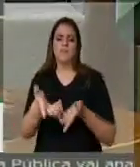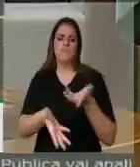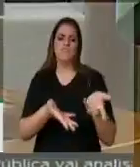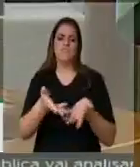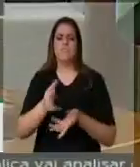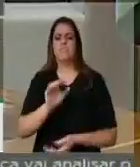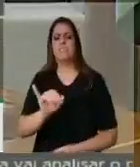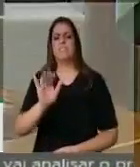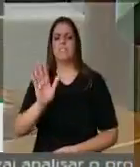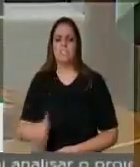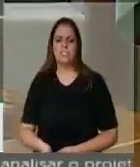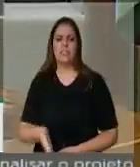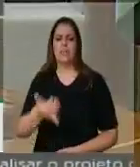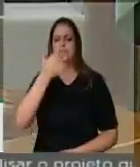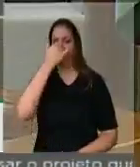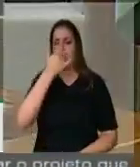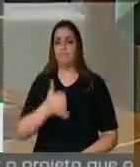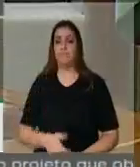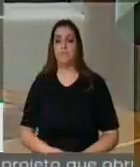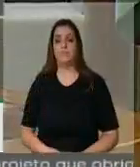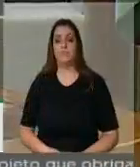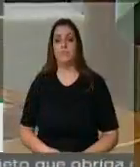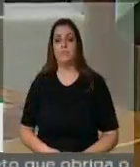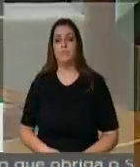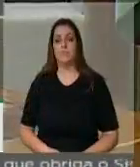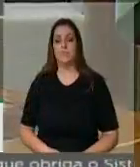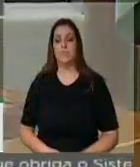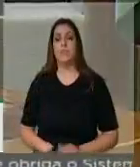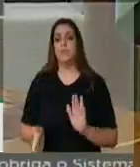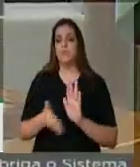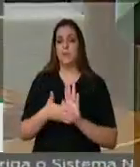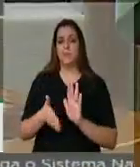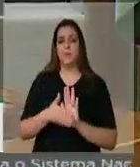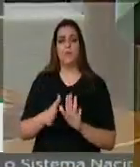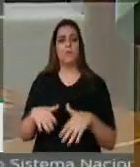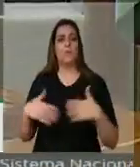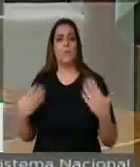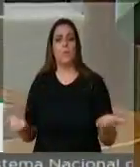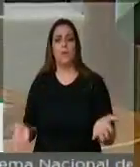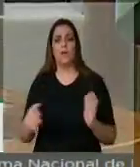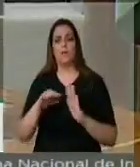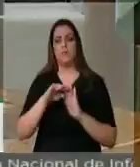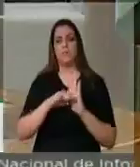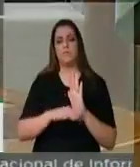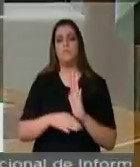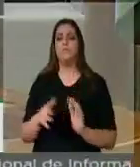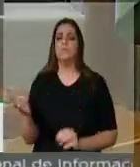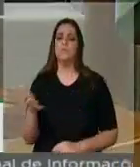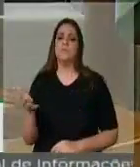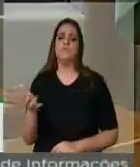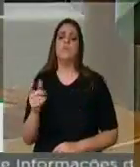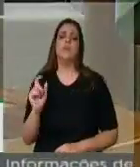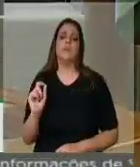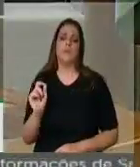já acidentadas. Entre as propostas estão a criação de uma linha de crédito